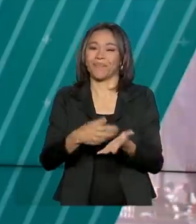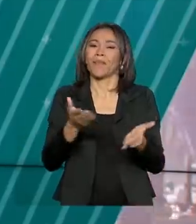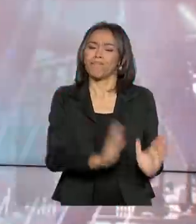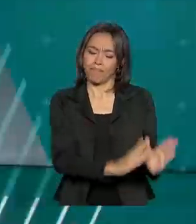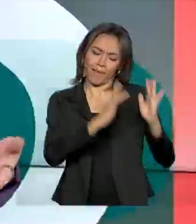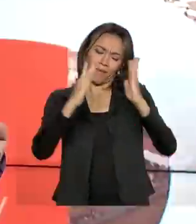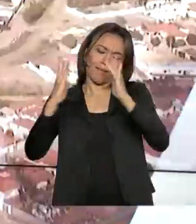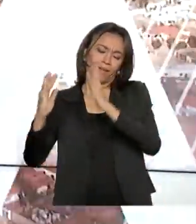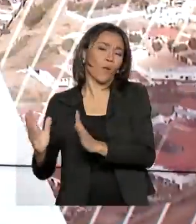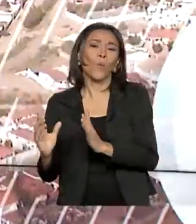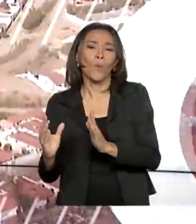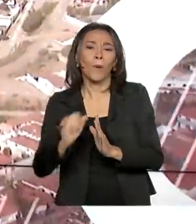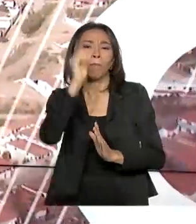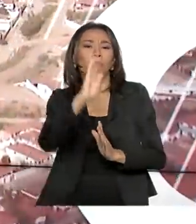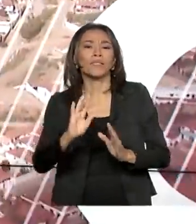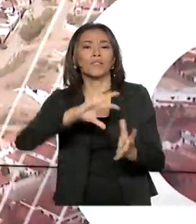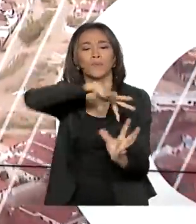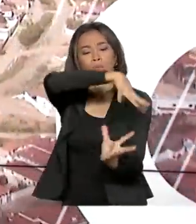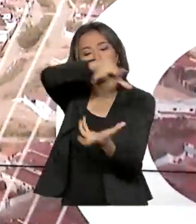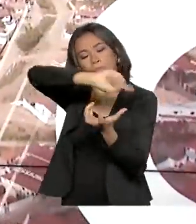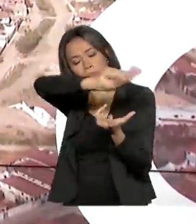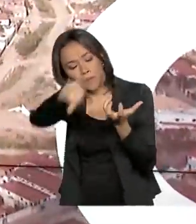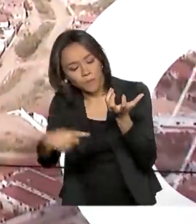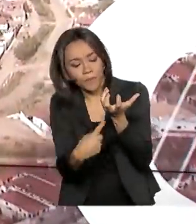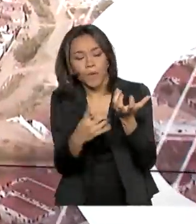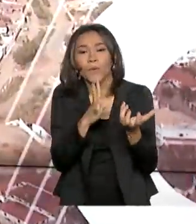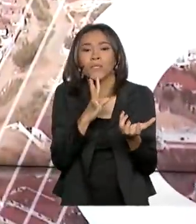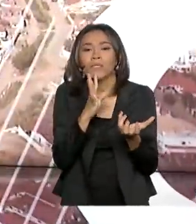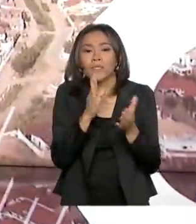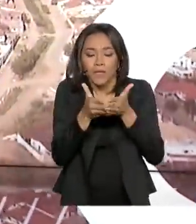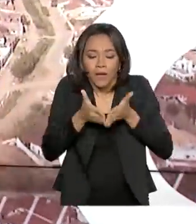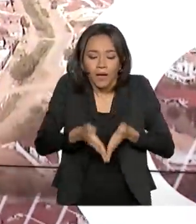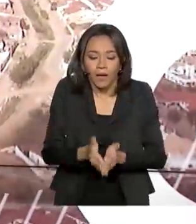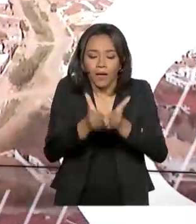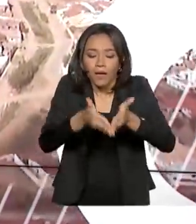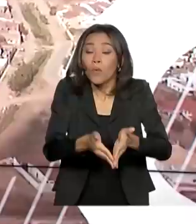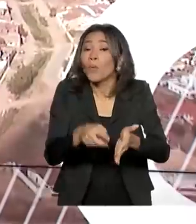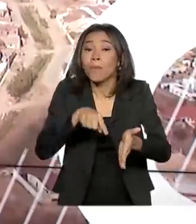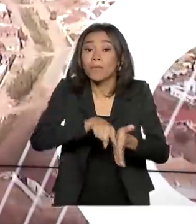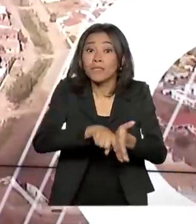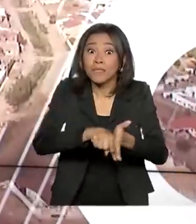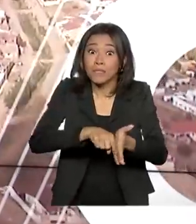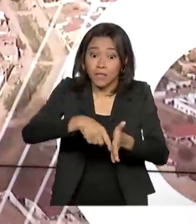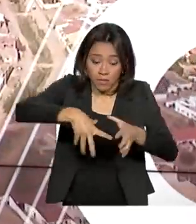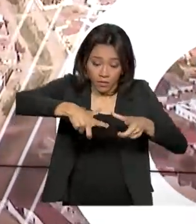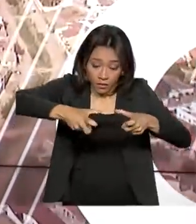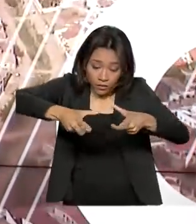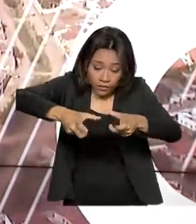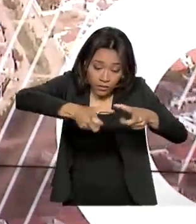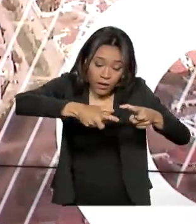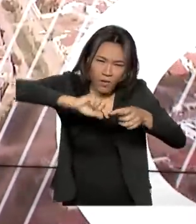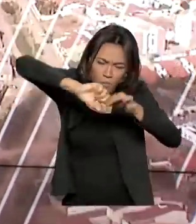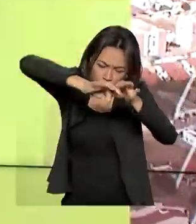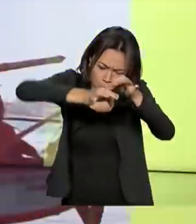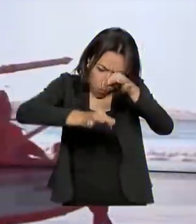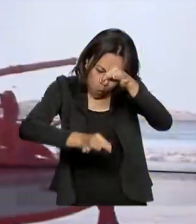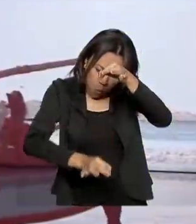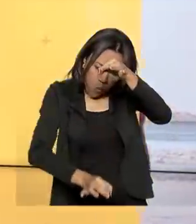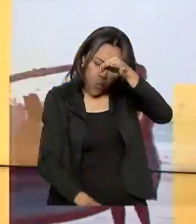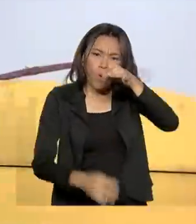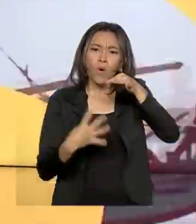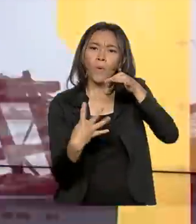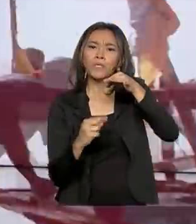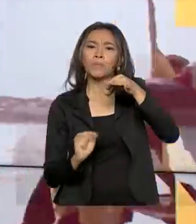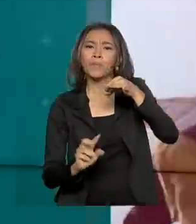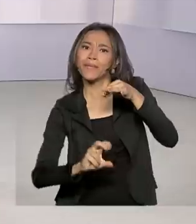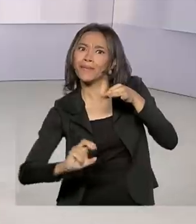na Antártica, vamos conhecer um centro de pesquisa móvel capaz de capturar imagens a mais de 4.500 metros de